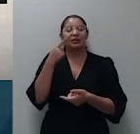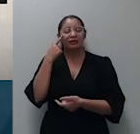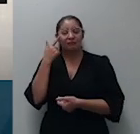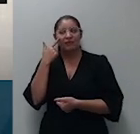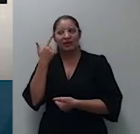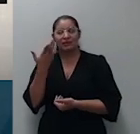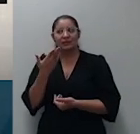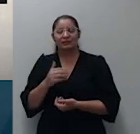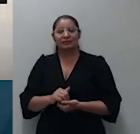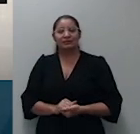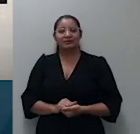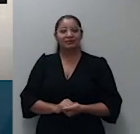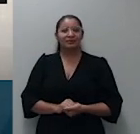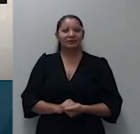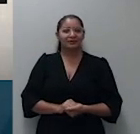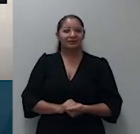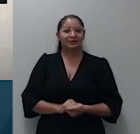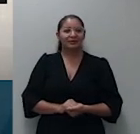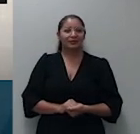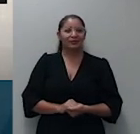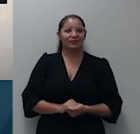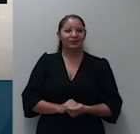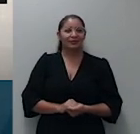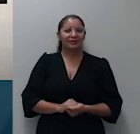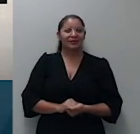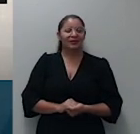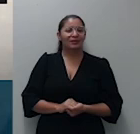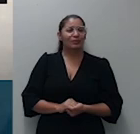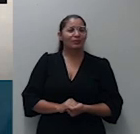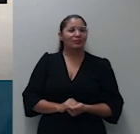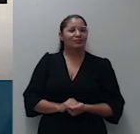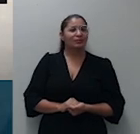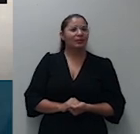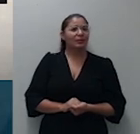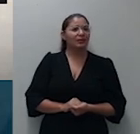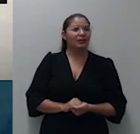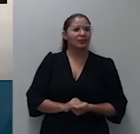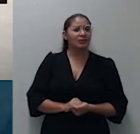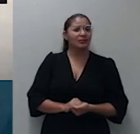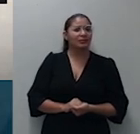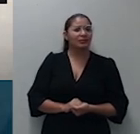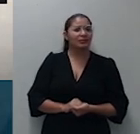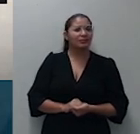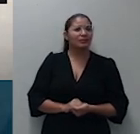depois por volta de Niemeyer e outros contra decisões exarada exarada